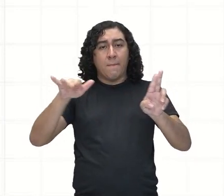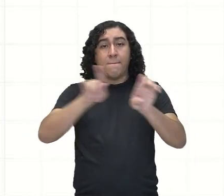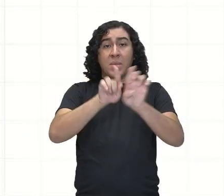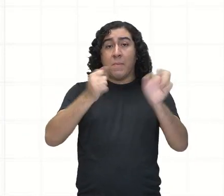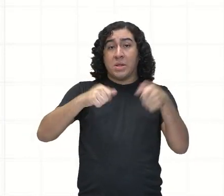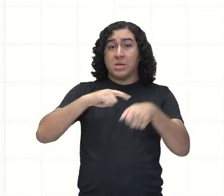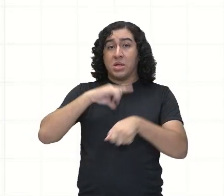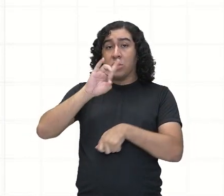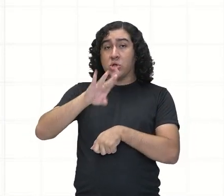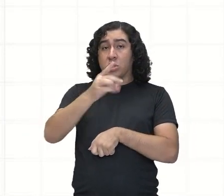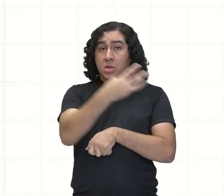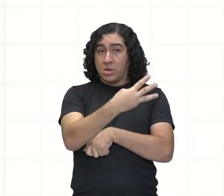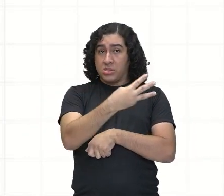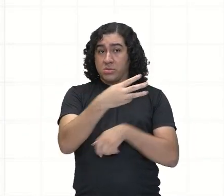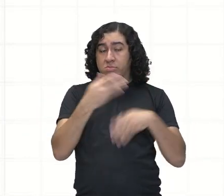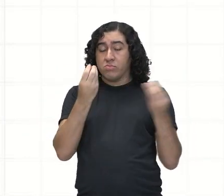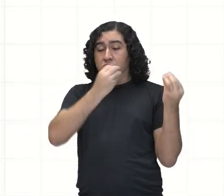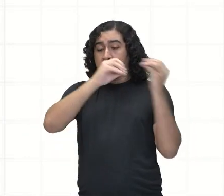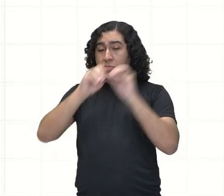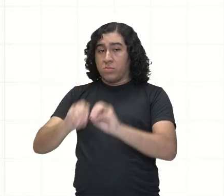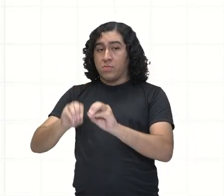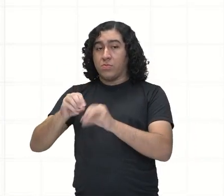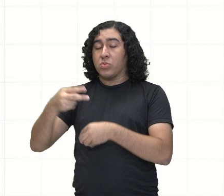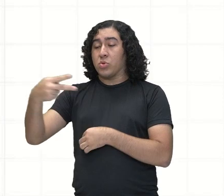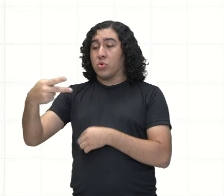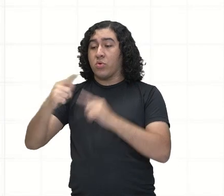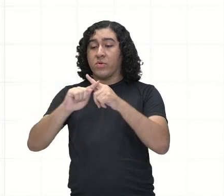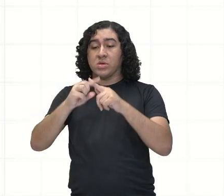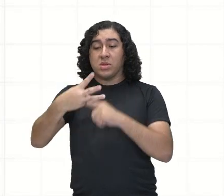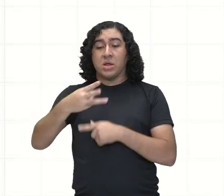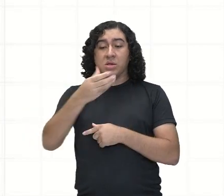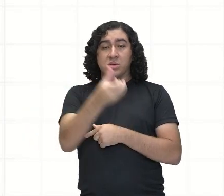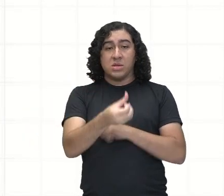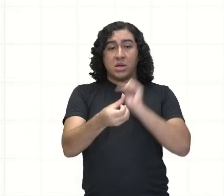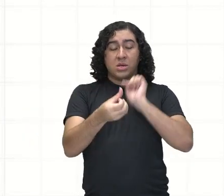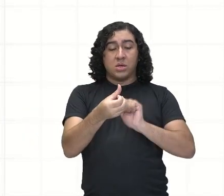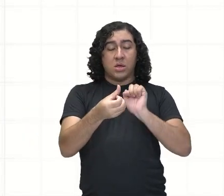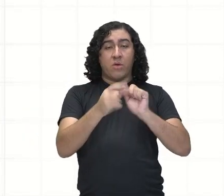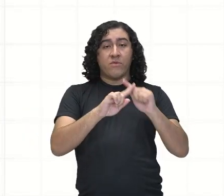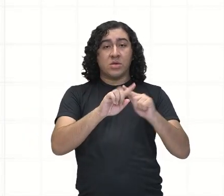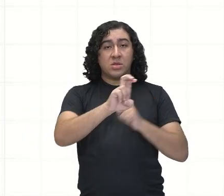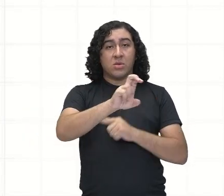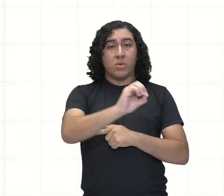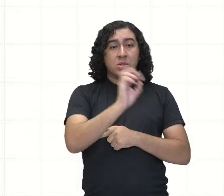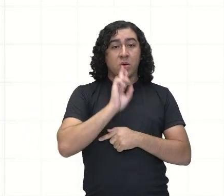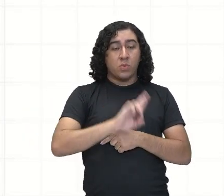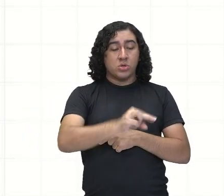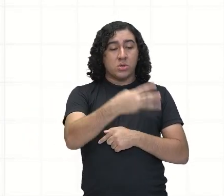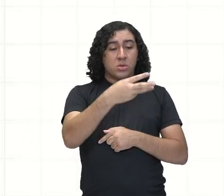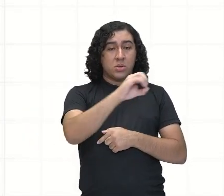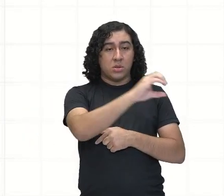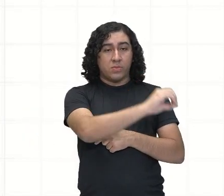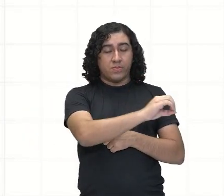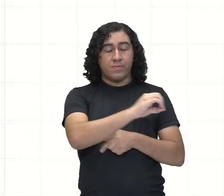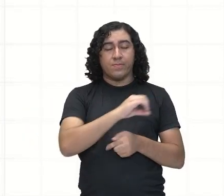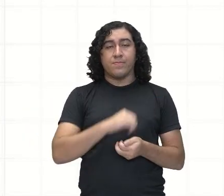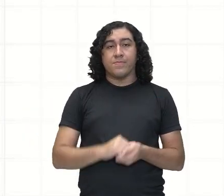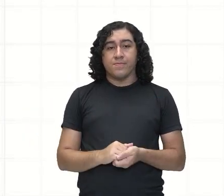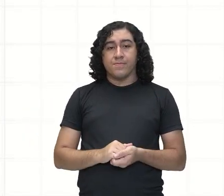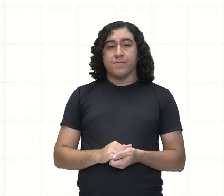decimais. 2 vezes 3 é 6. 6 vezes 50 é 300 metros. Então,